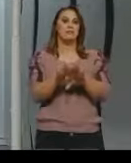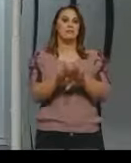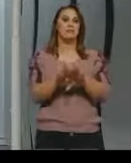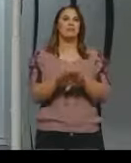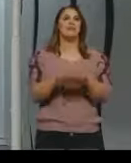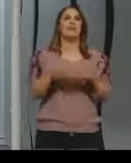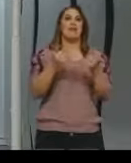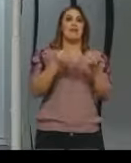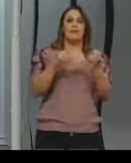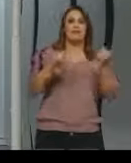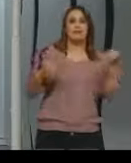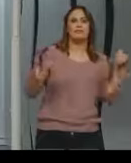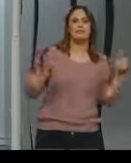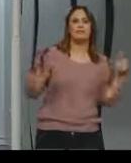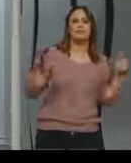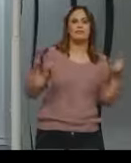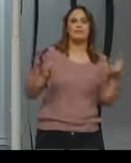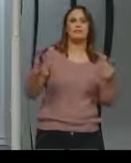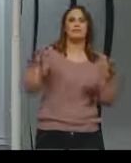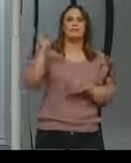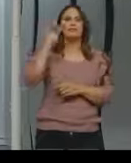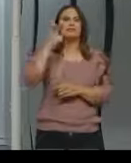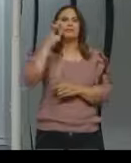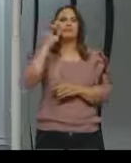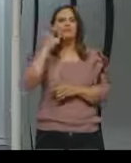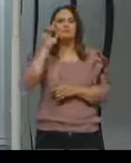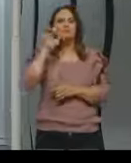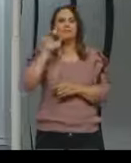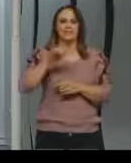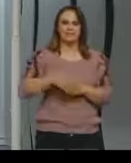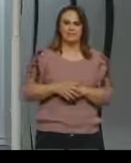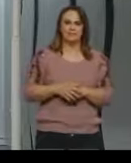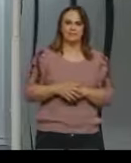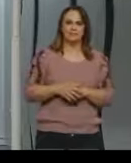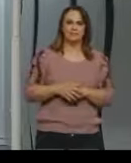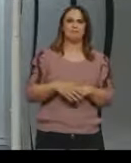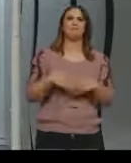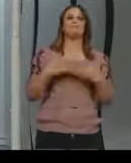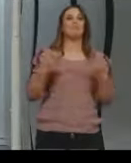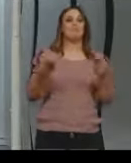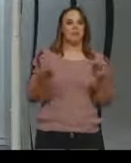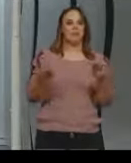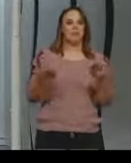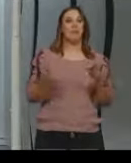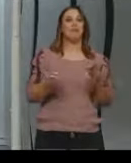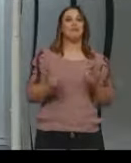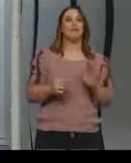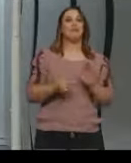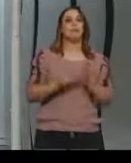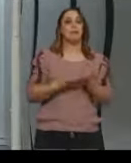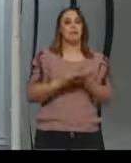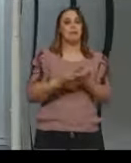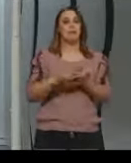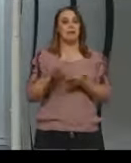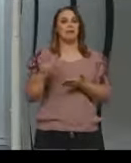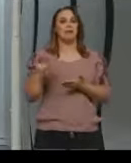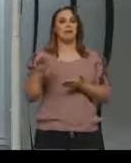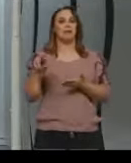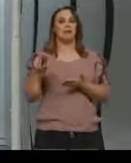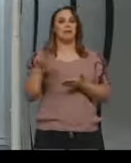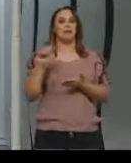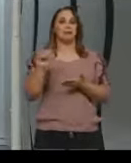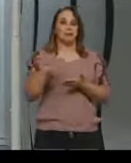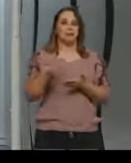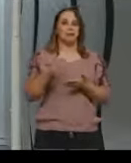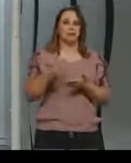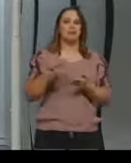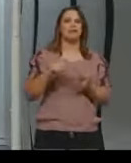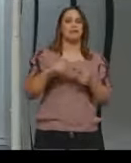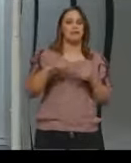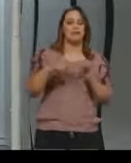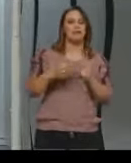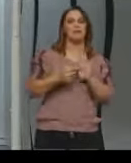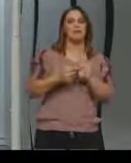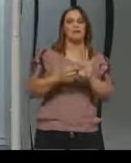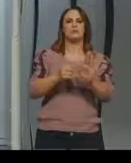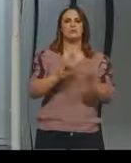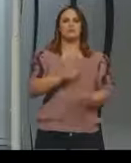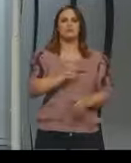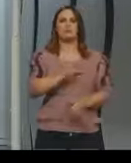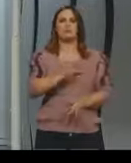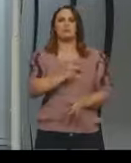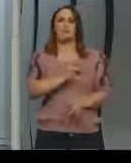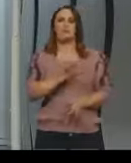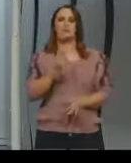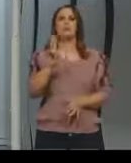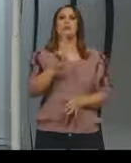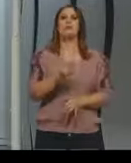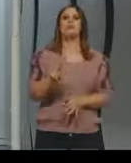a parte teórica do DNA, e depois vamos mostrar essa técnica que é usada em exames de DNA. Aqui eu